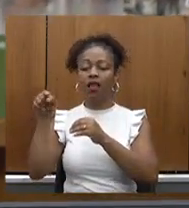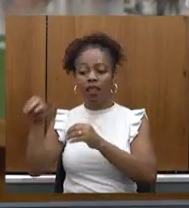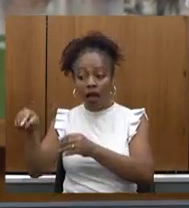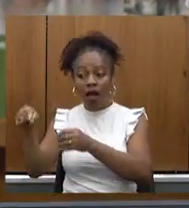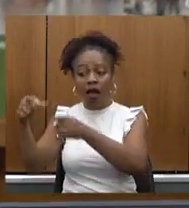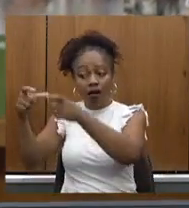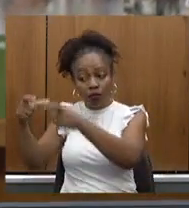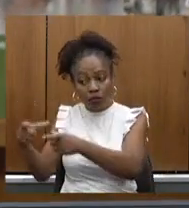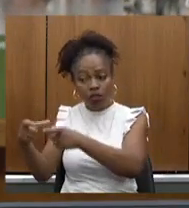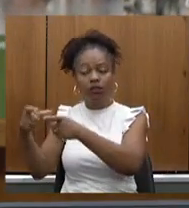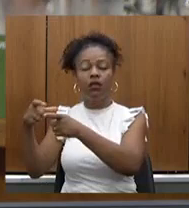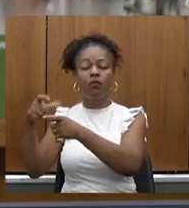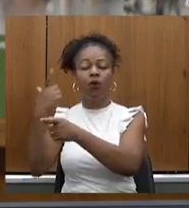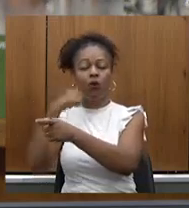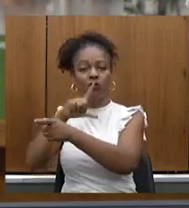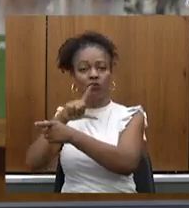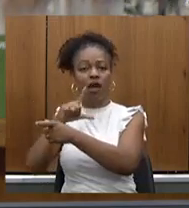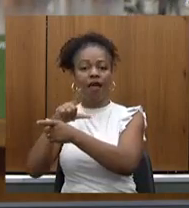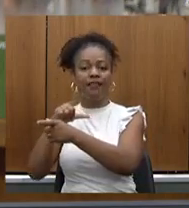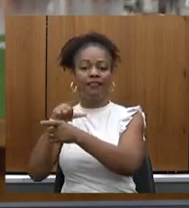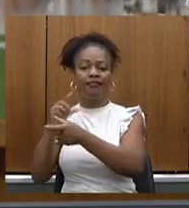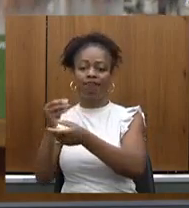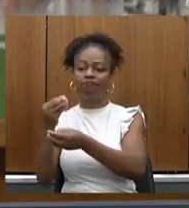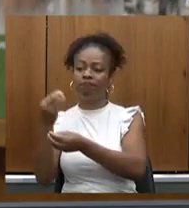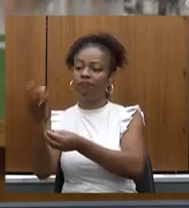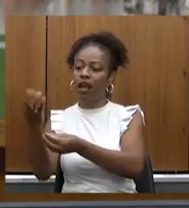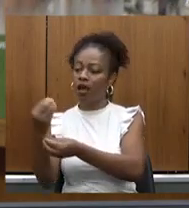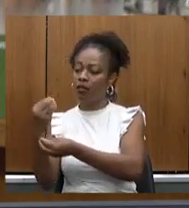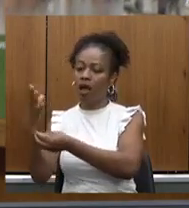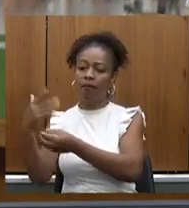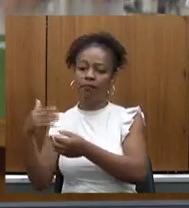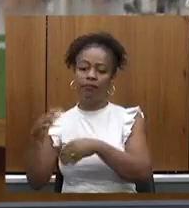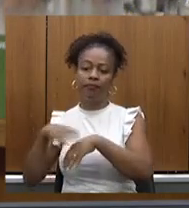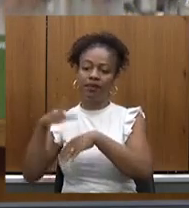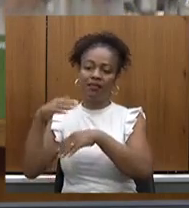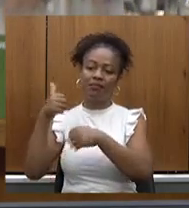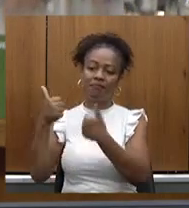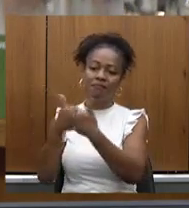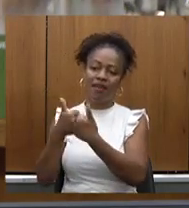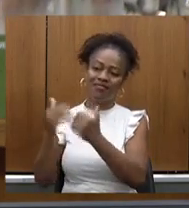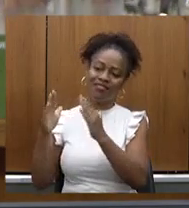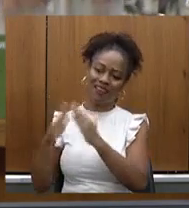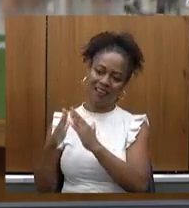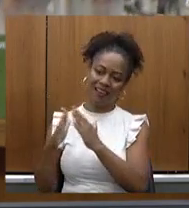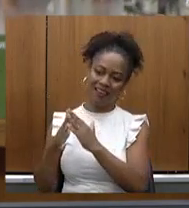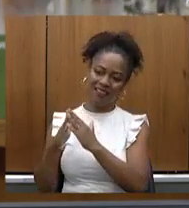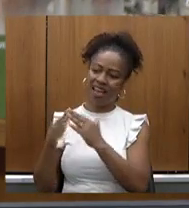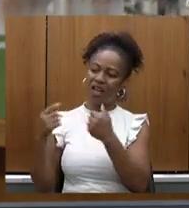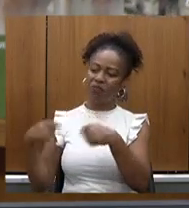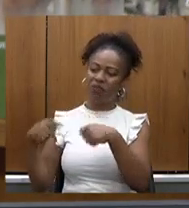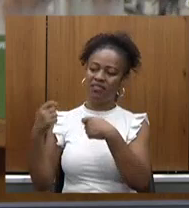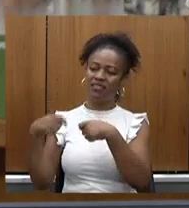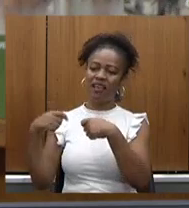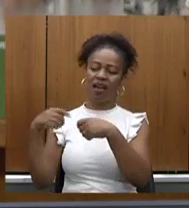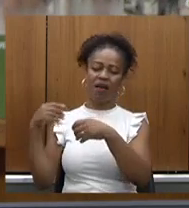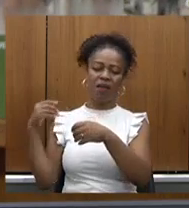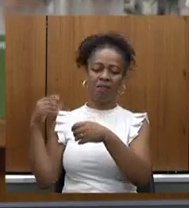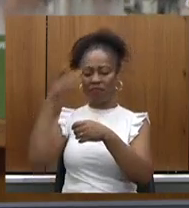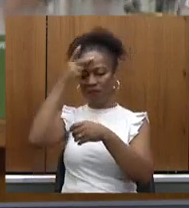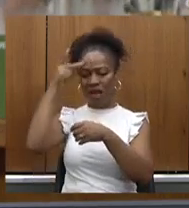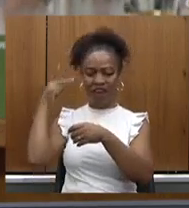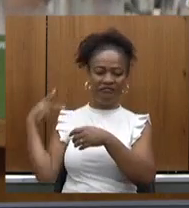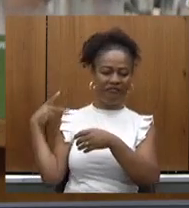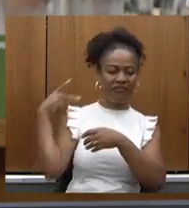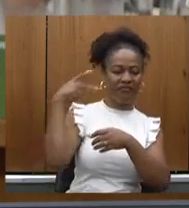município dele e ele consegue dispensar mais perto de casa. E aí a gente vai reduzir, então, esse fluxo de pessoas, de carros, dos